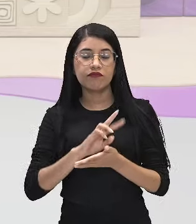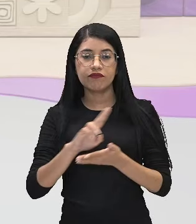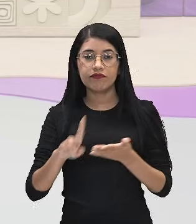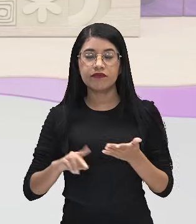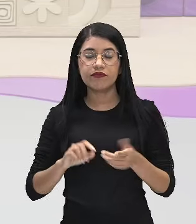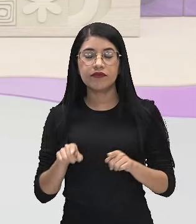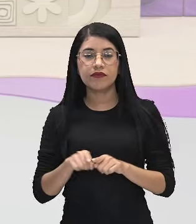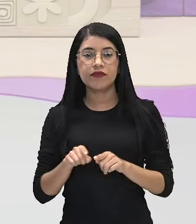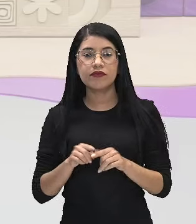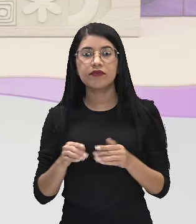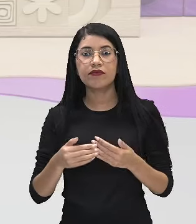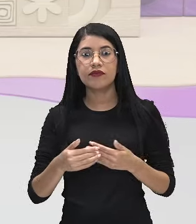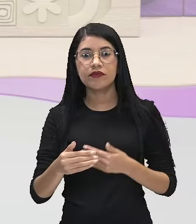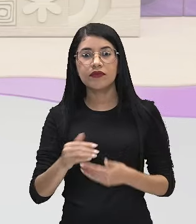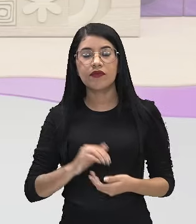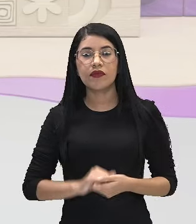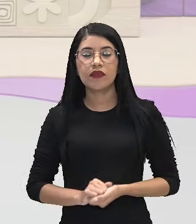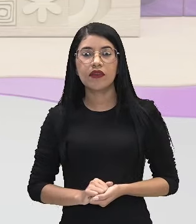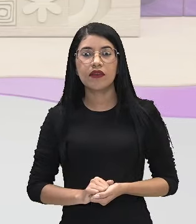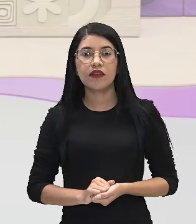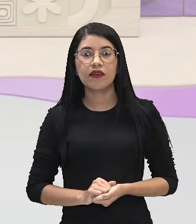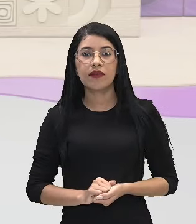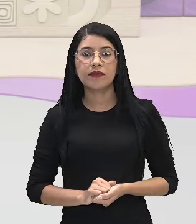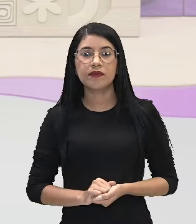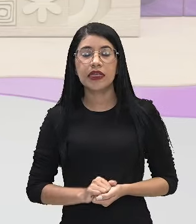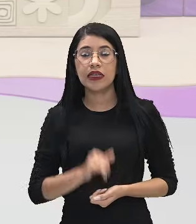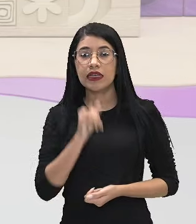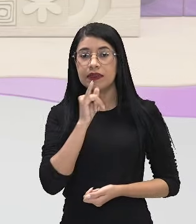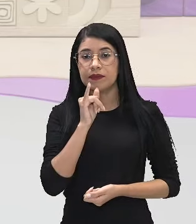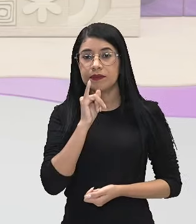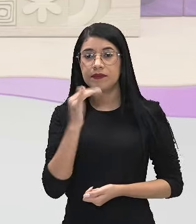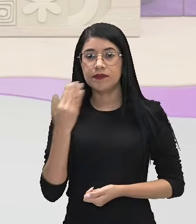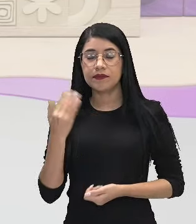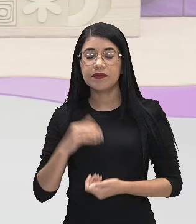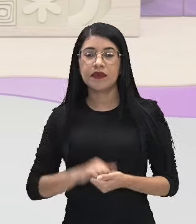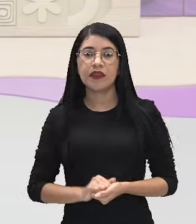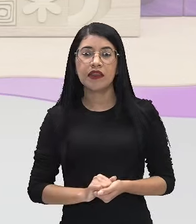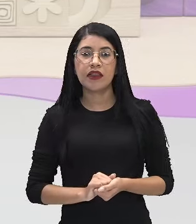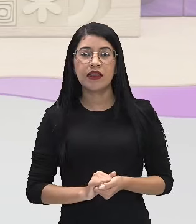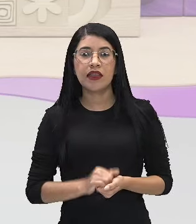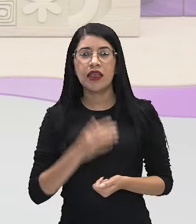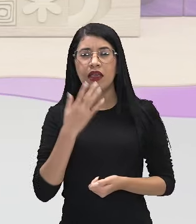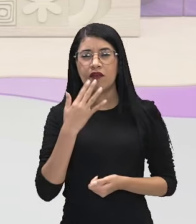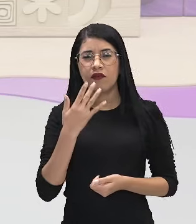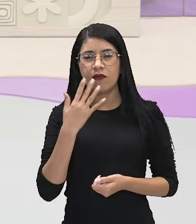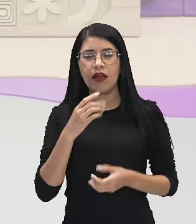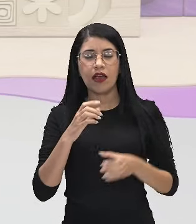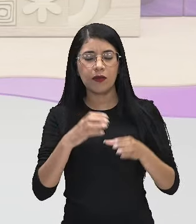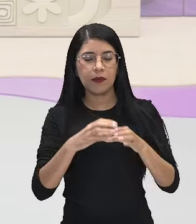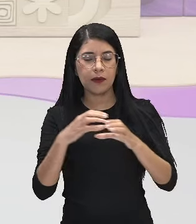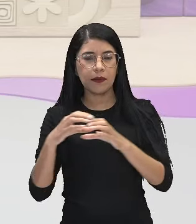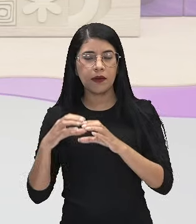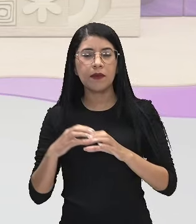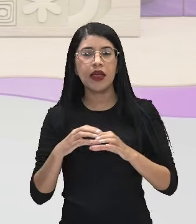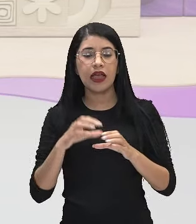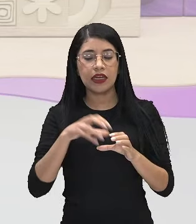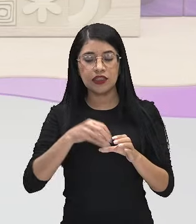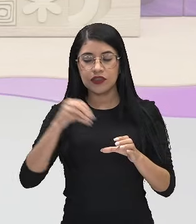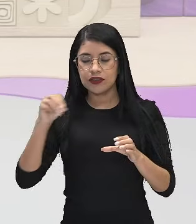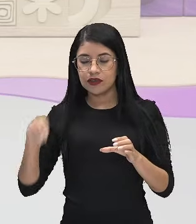Continuando, a gente vai verificar esse exemplo. Ao retirar bolas coloridas de uma urna sem